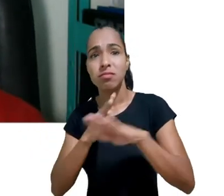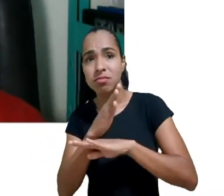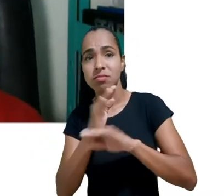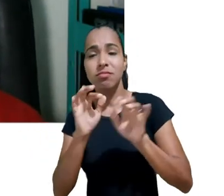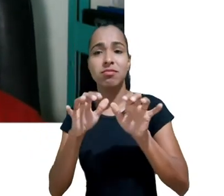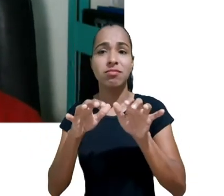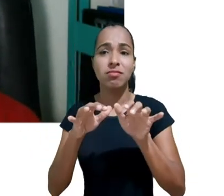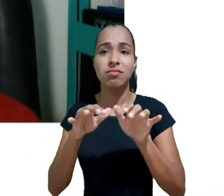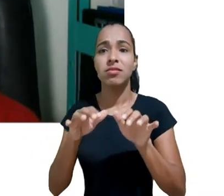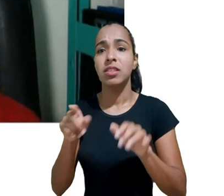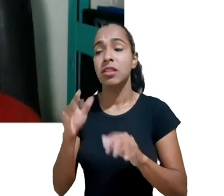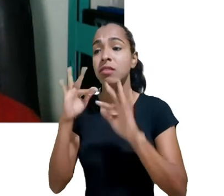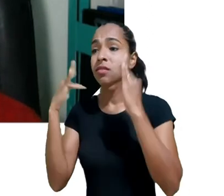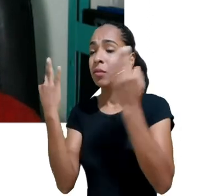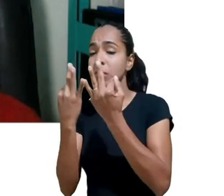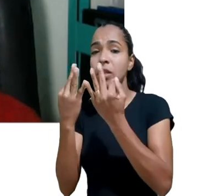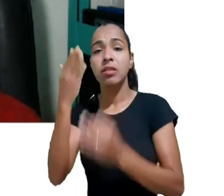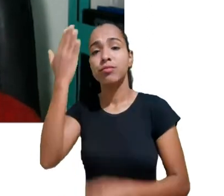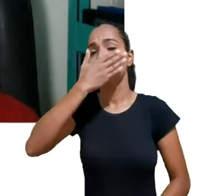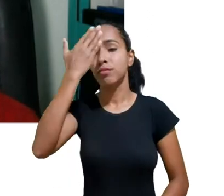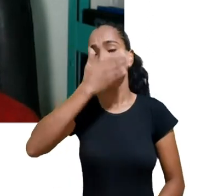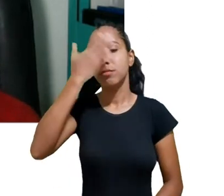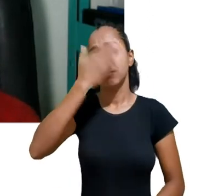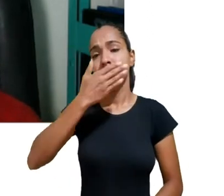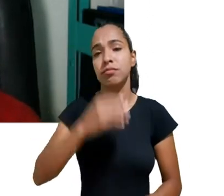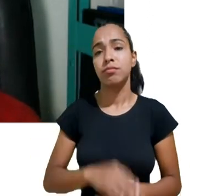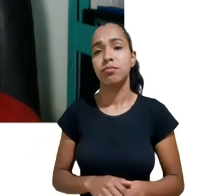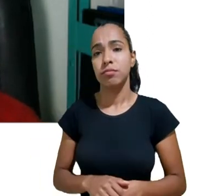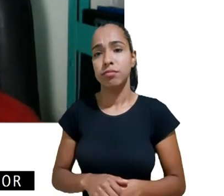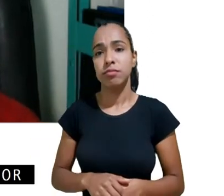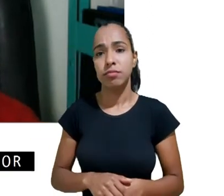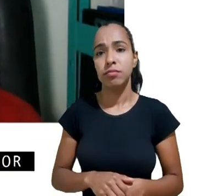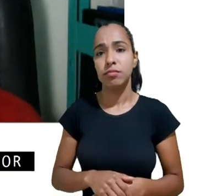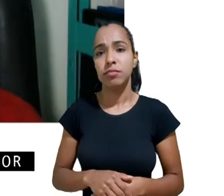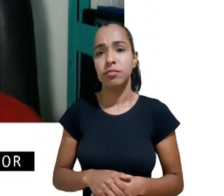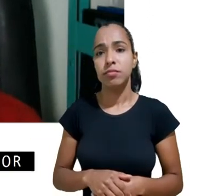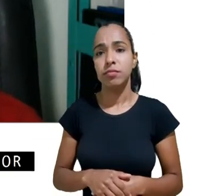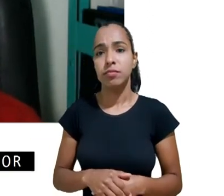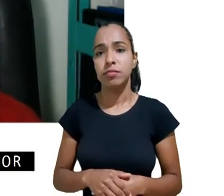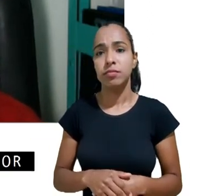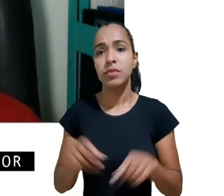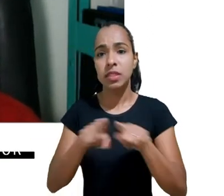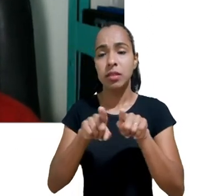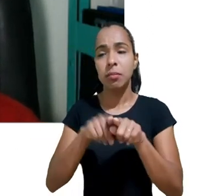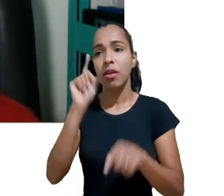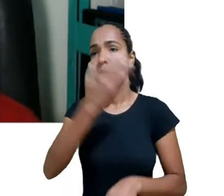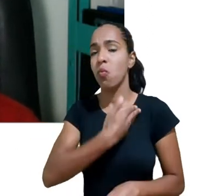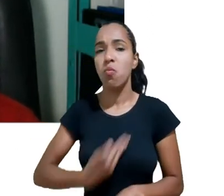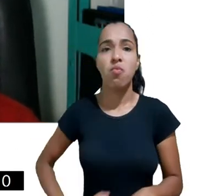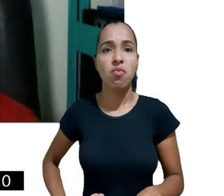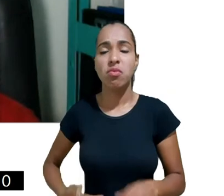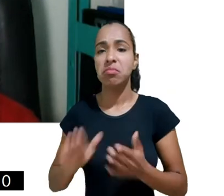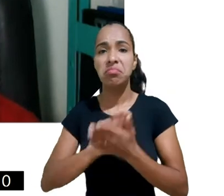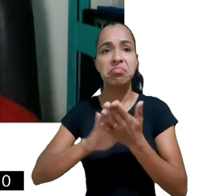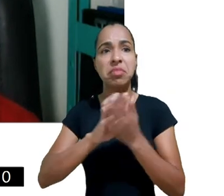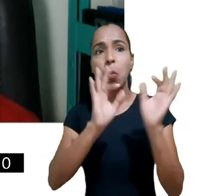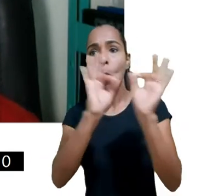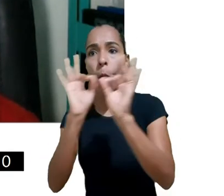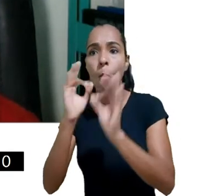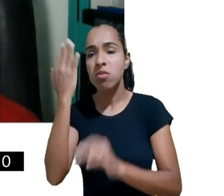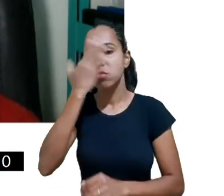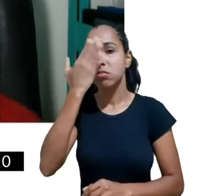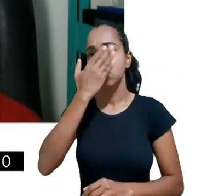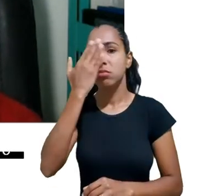famílias e de praticamente um desconhecimento por parte do poder público claro que as empresas sozinhas não vão